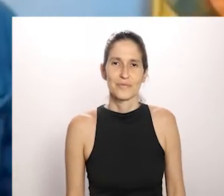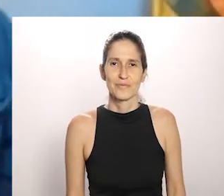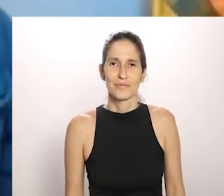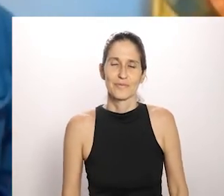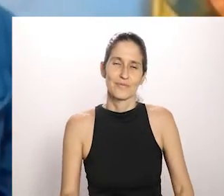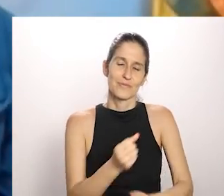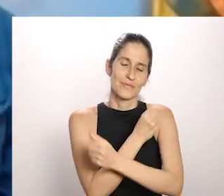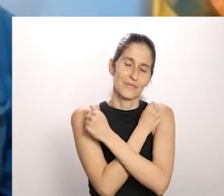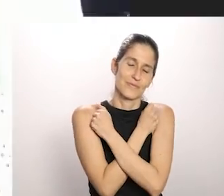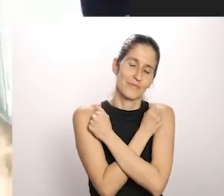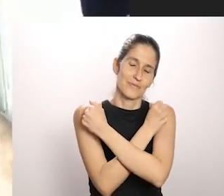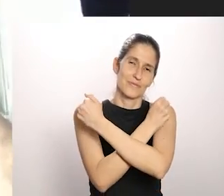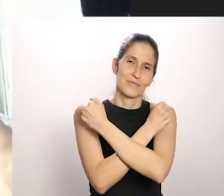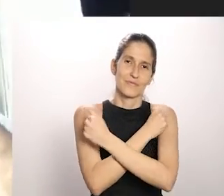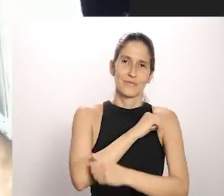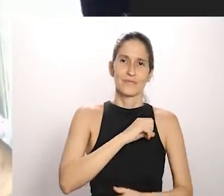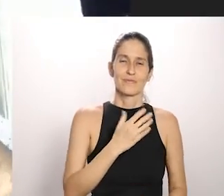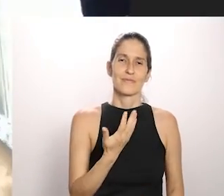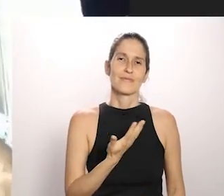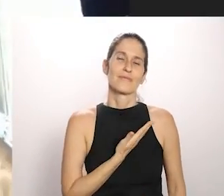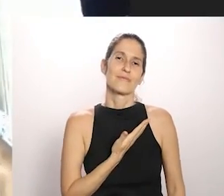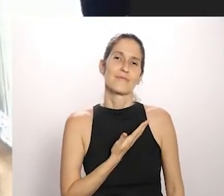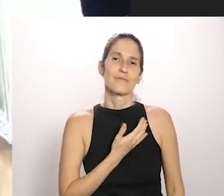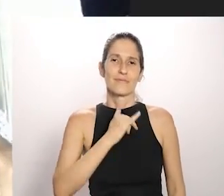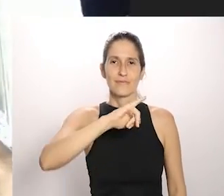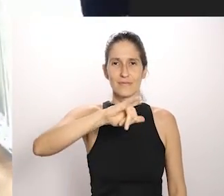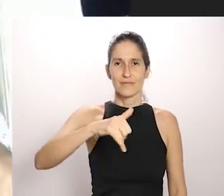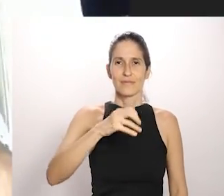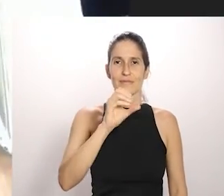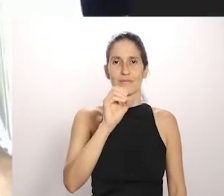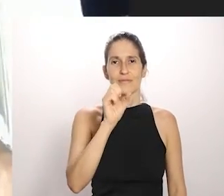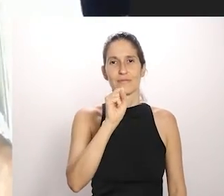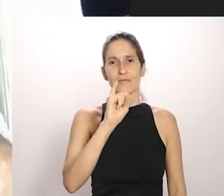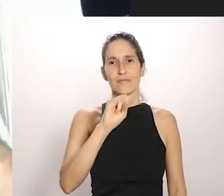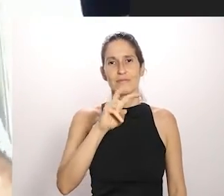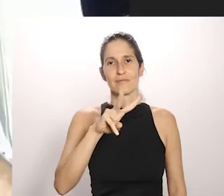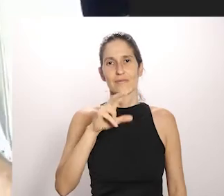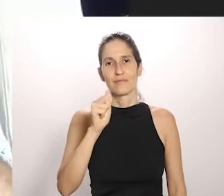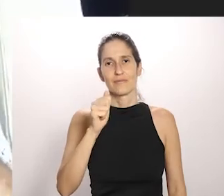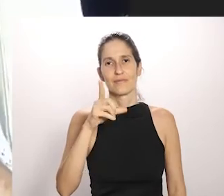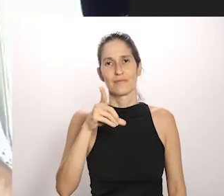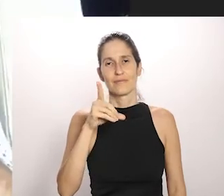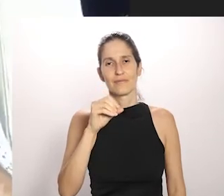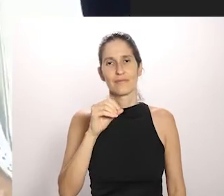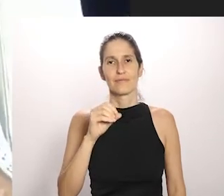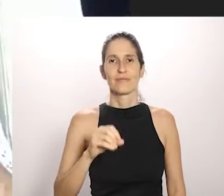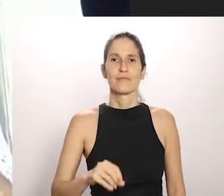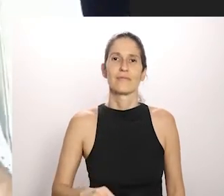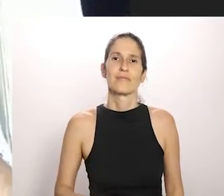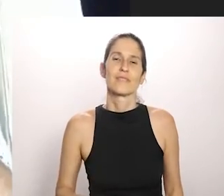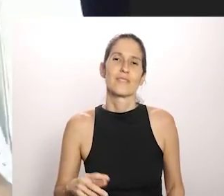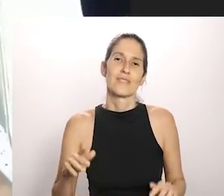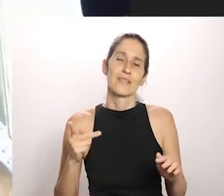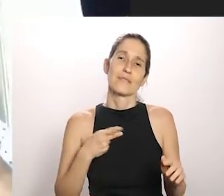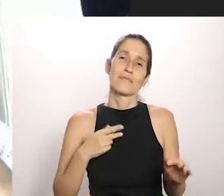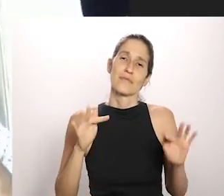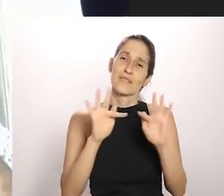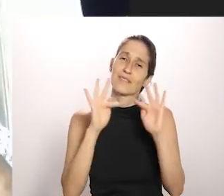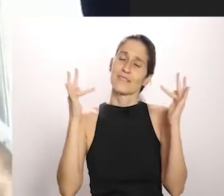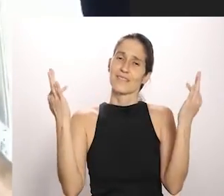Um abraço pra meu amigo Josivaldo que é da